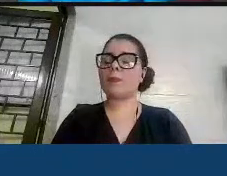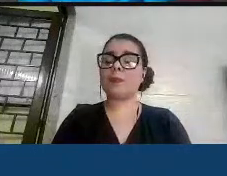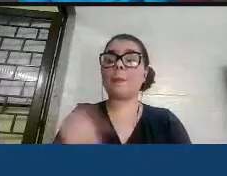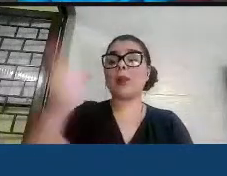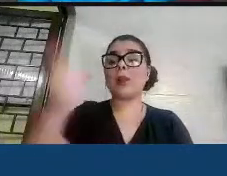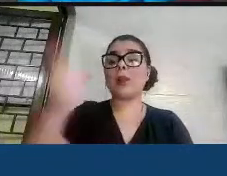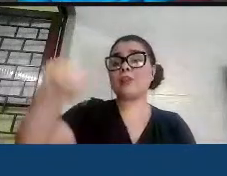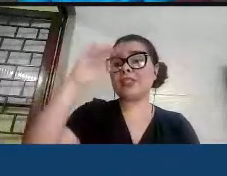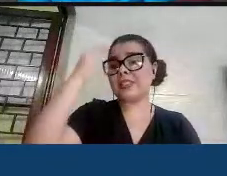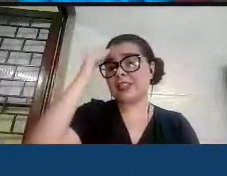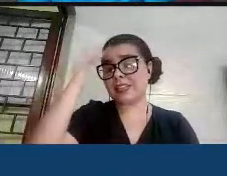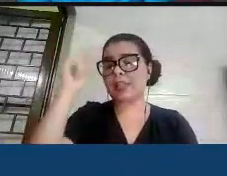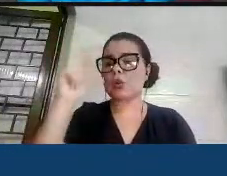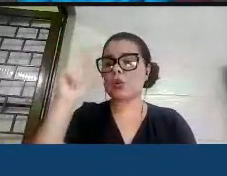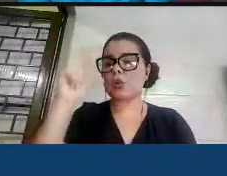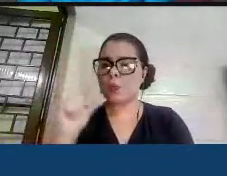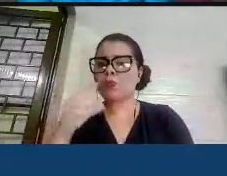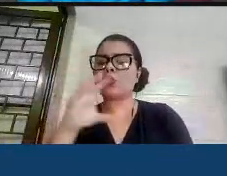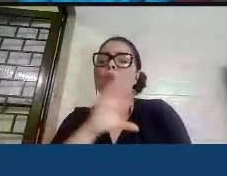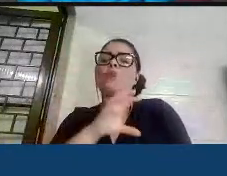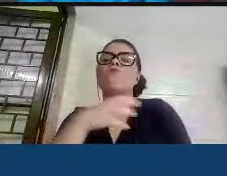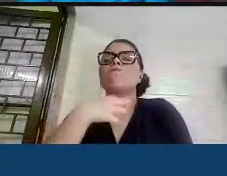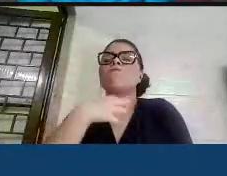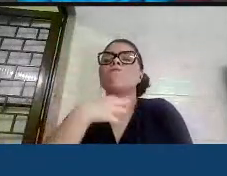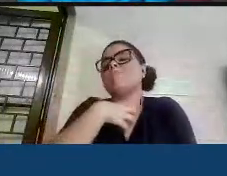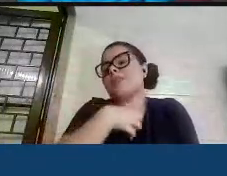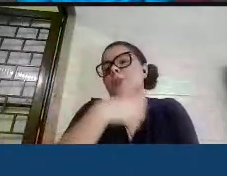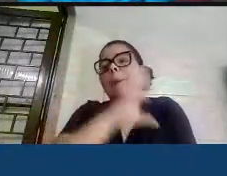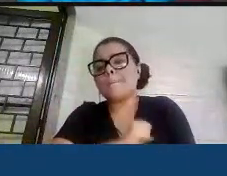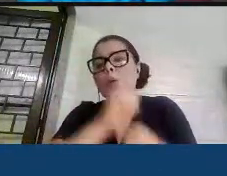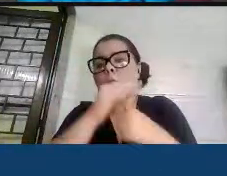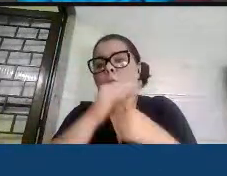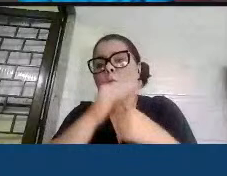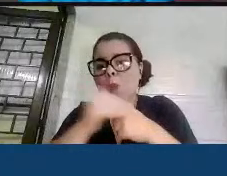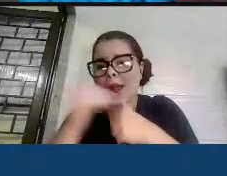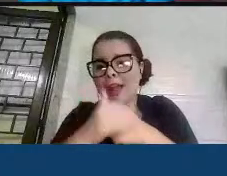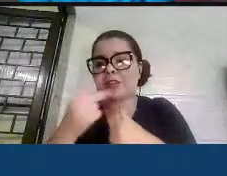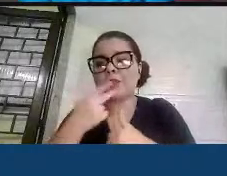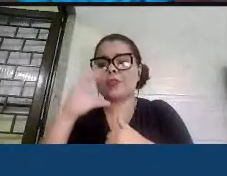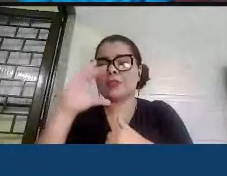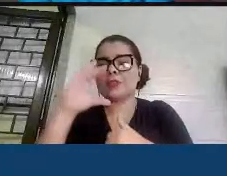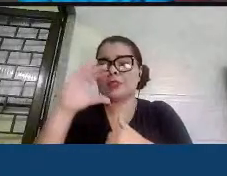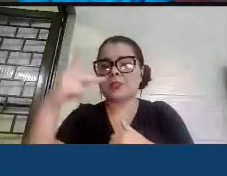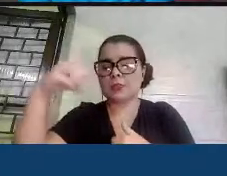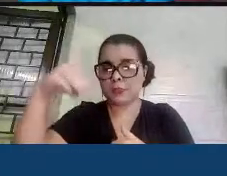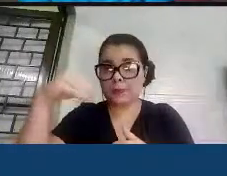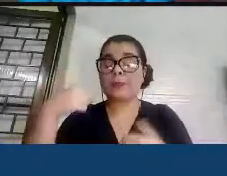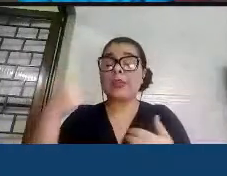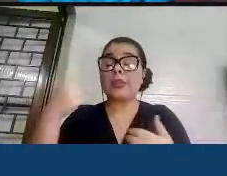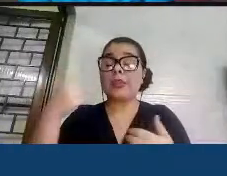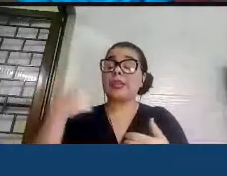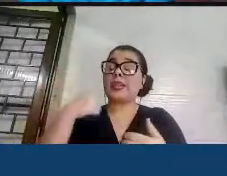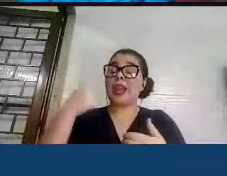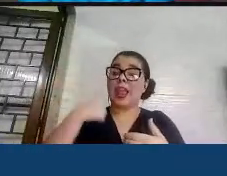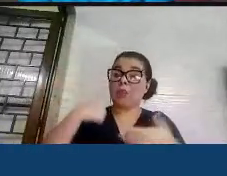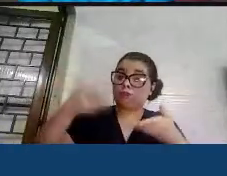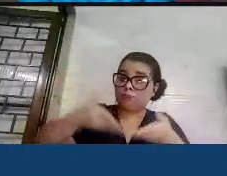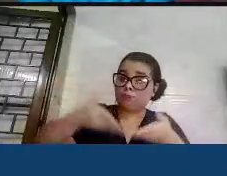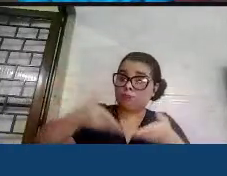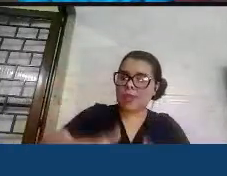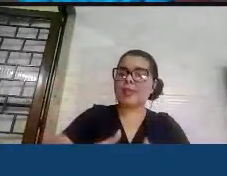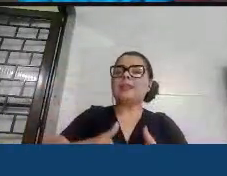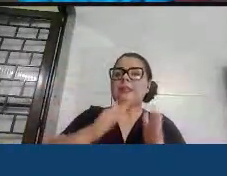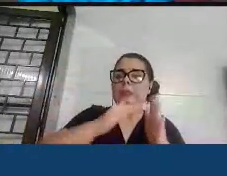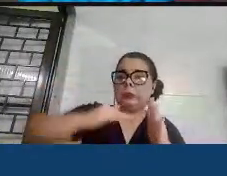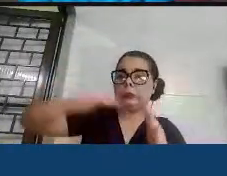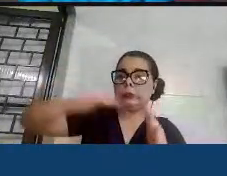entenderem um pouquinho do amor e do carinho que eu falo do CPM, eu fui aluno da escola, eu sou nascido e criado em Nelópolis, fui aluno da